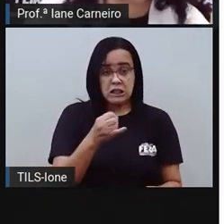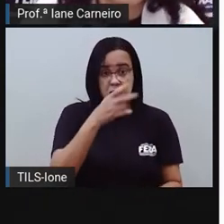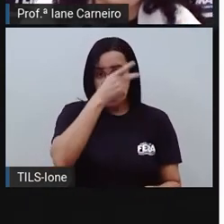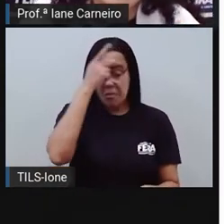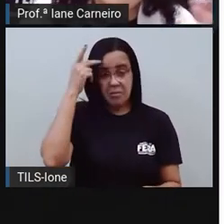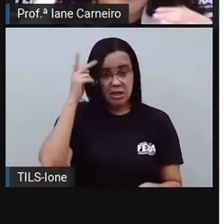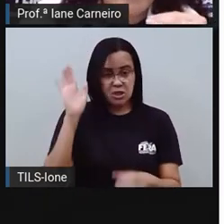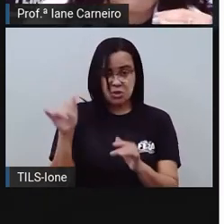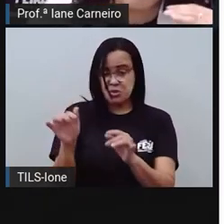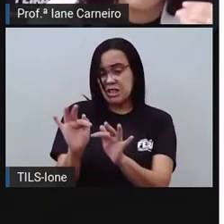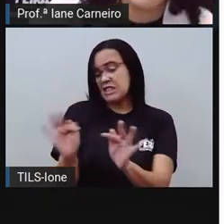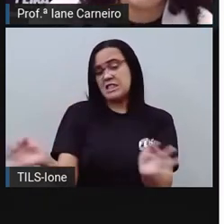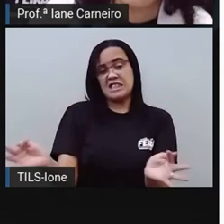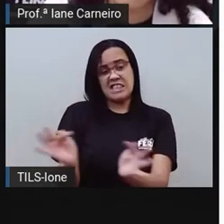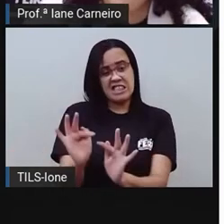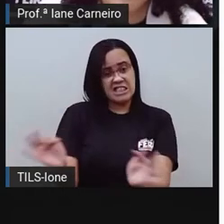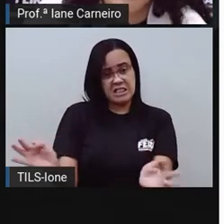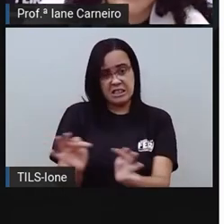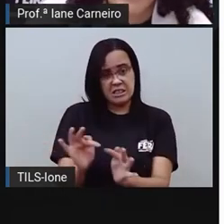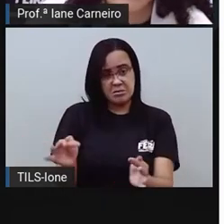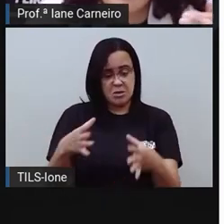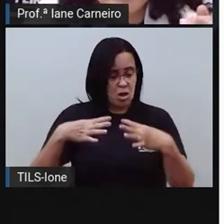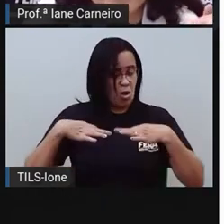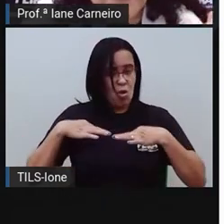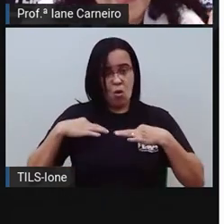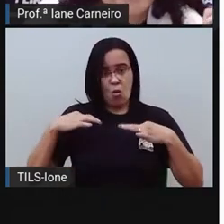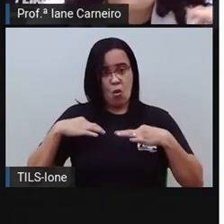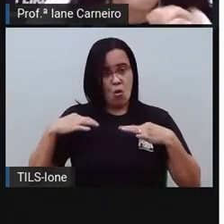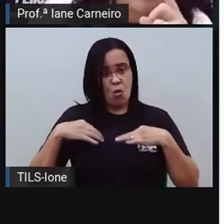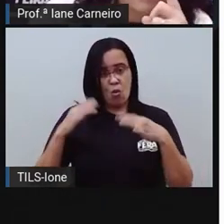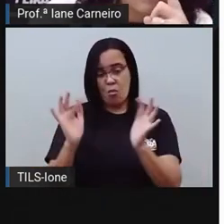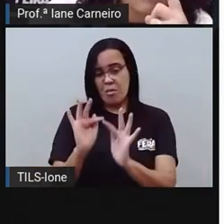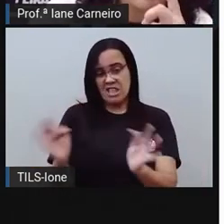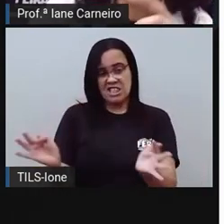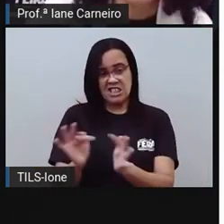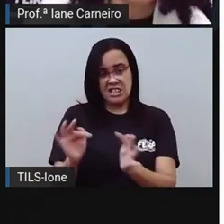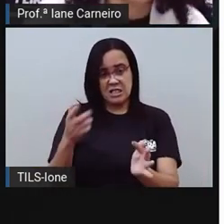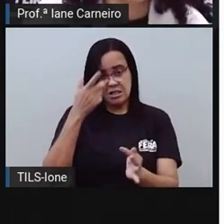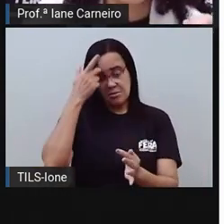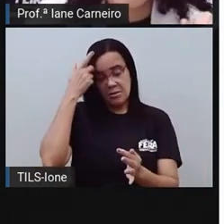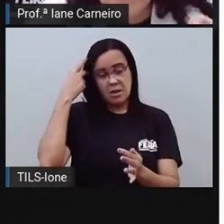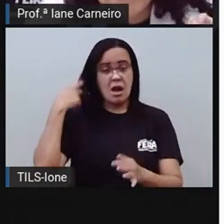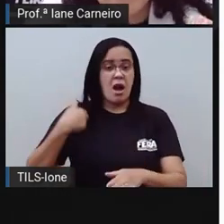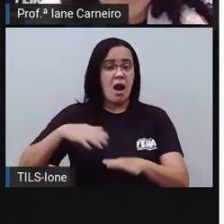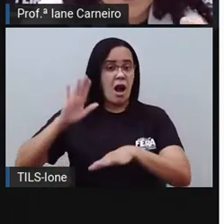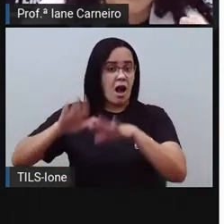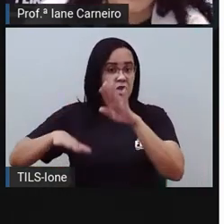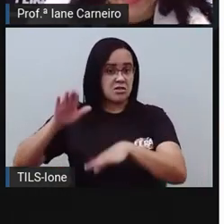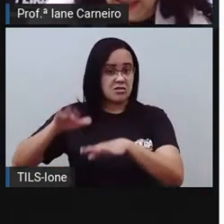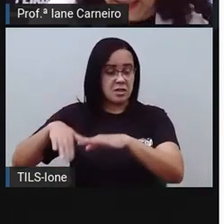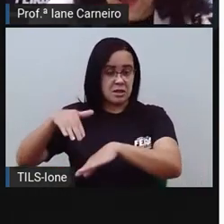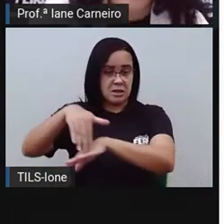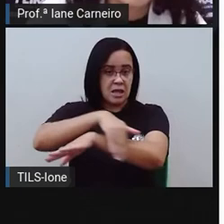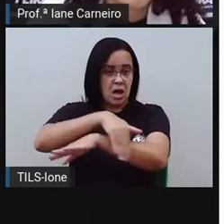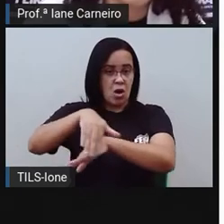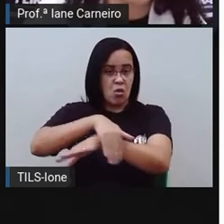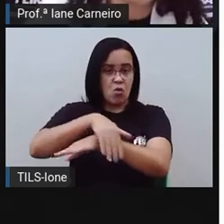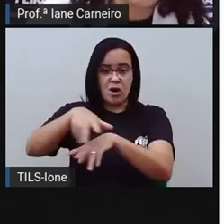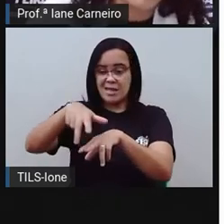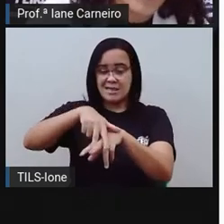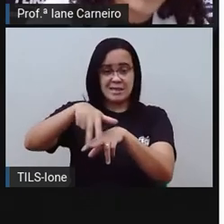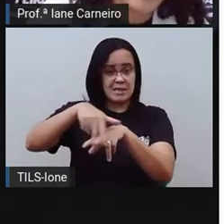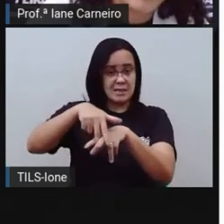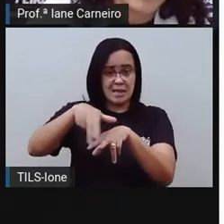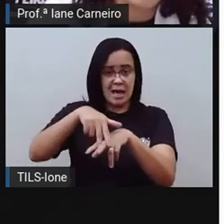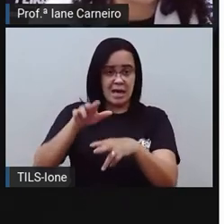né? Porque a pessoa anda de sandália, né? Vai na rua de sandália. Isso não deve existir, né? Cada um se veste